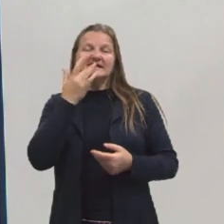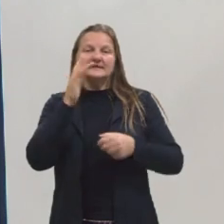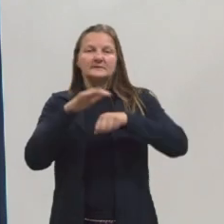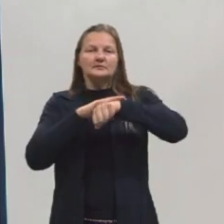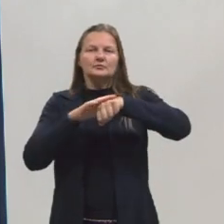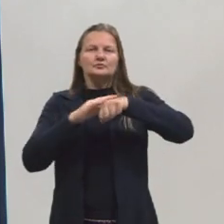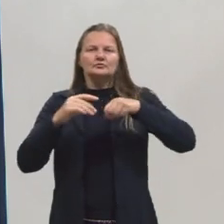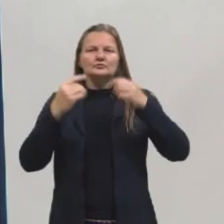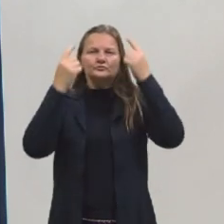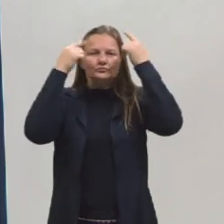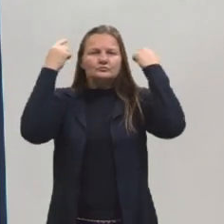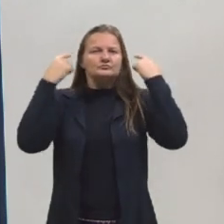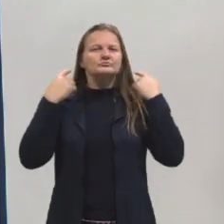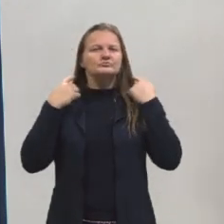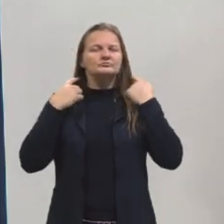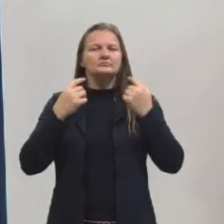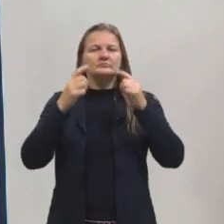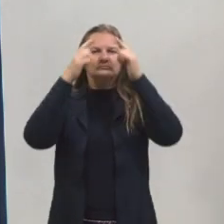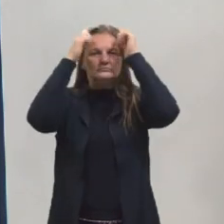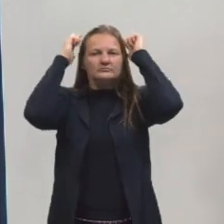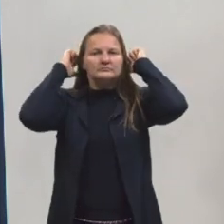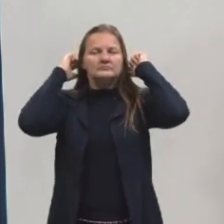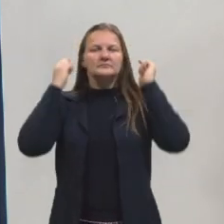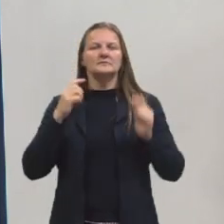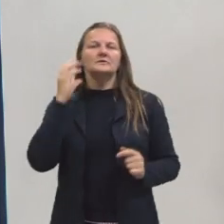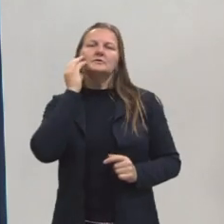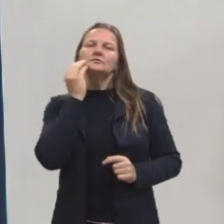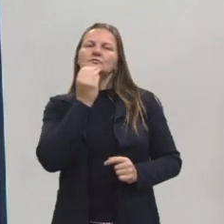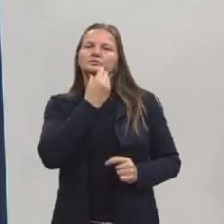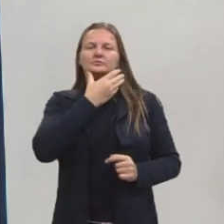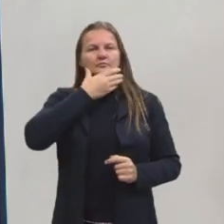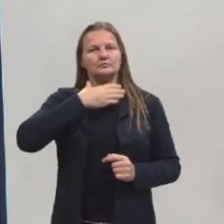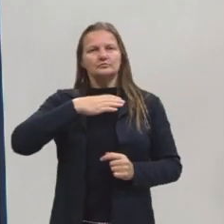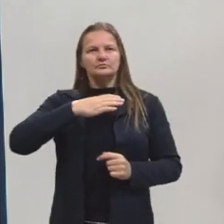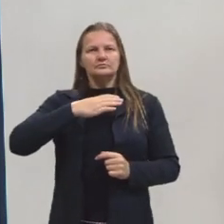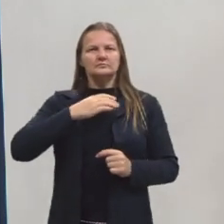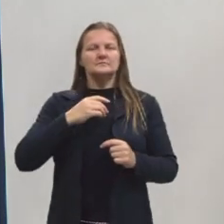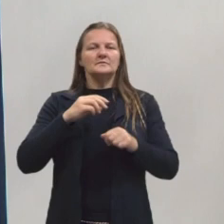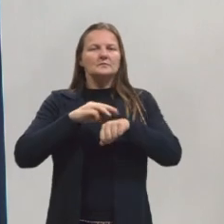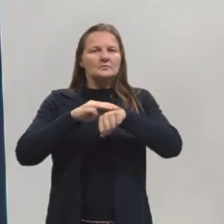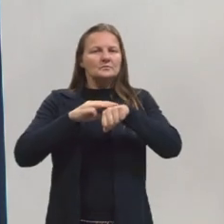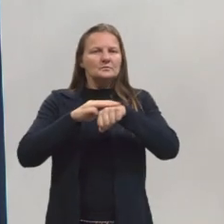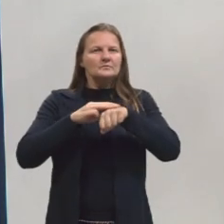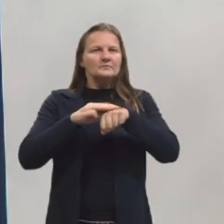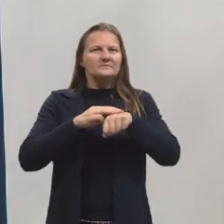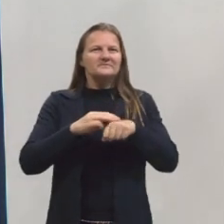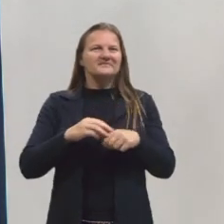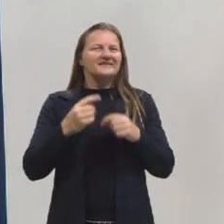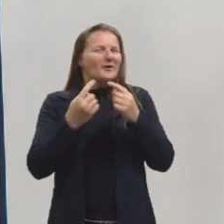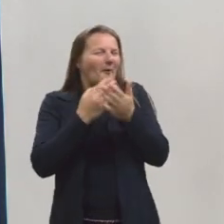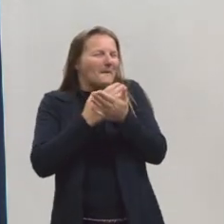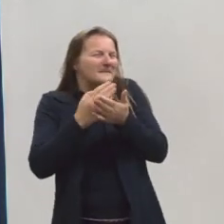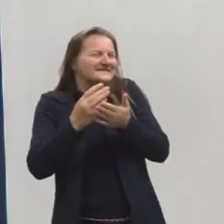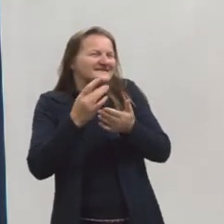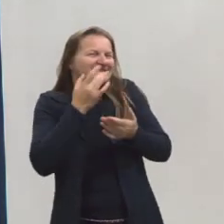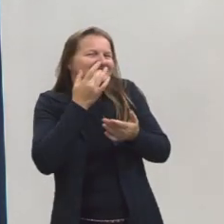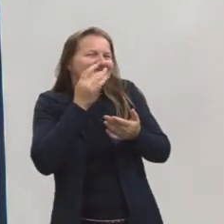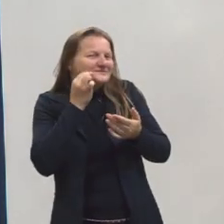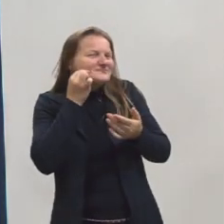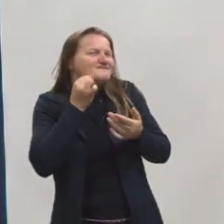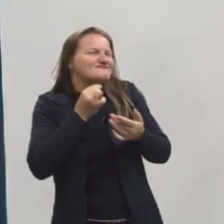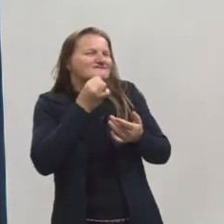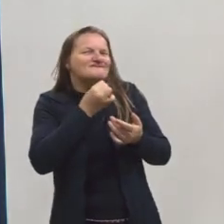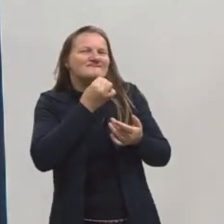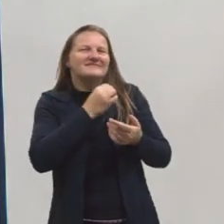castanho cacheado, uso ele curto, tenho uma barba comprida, também castanha, começando a ter uns fios brancos, faz parte da vida,